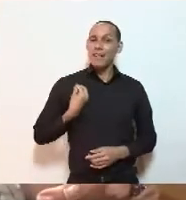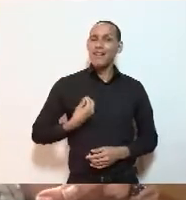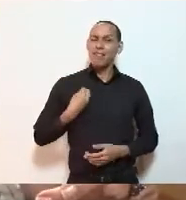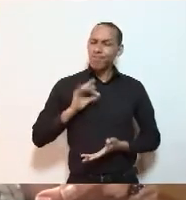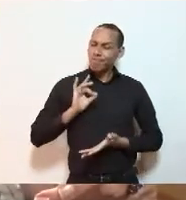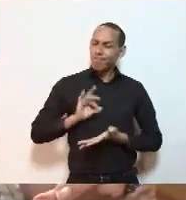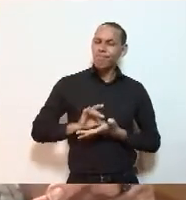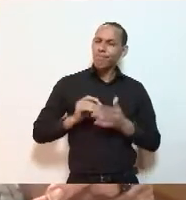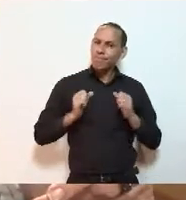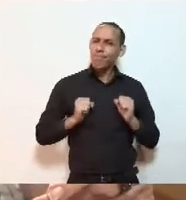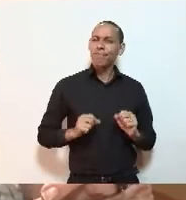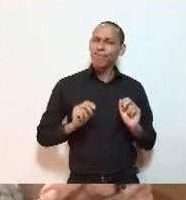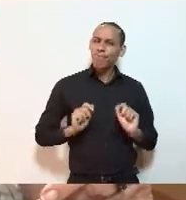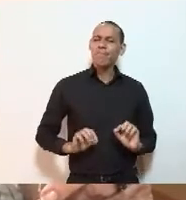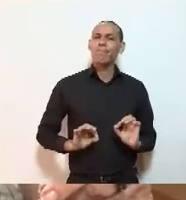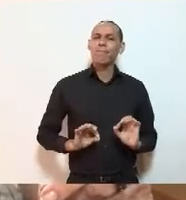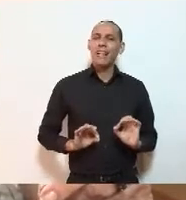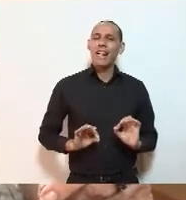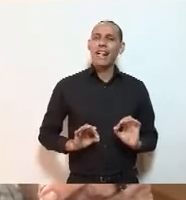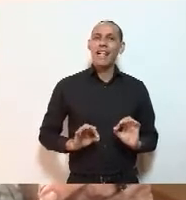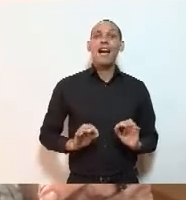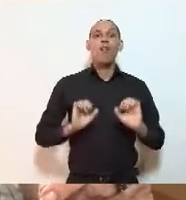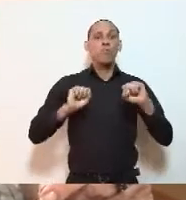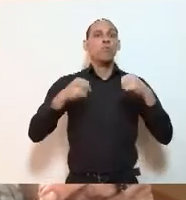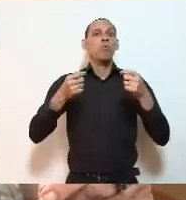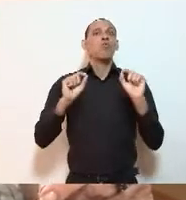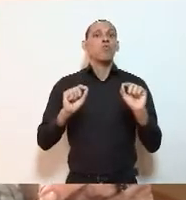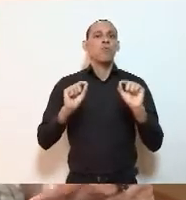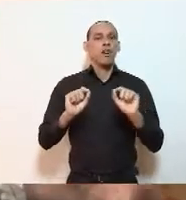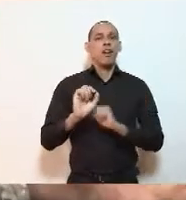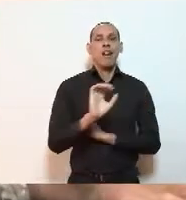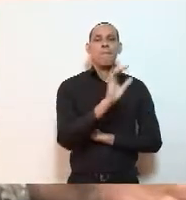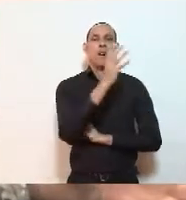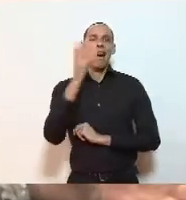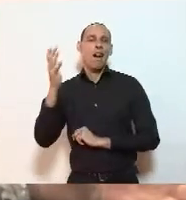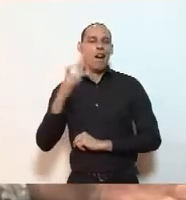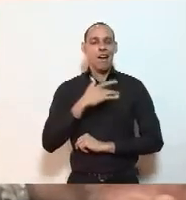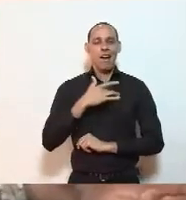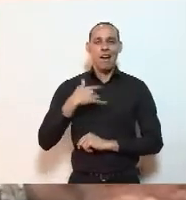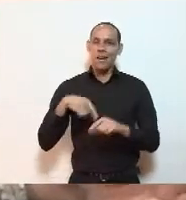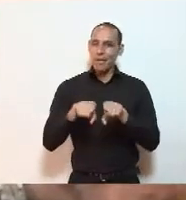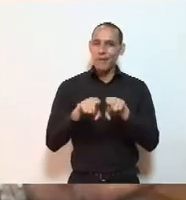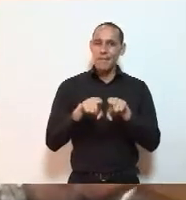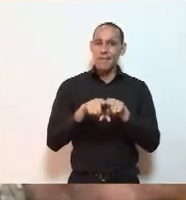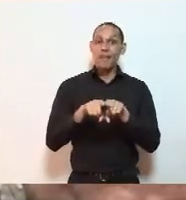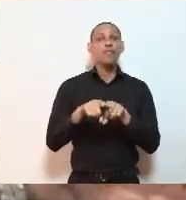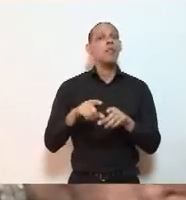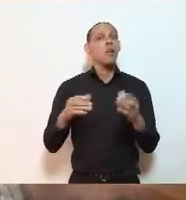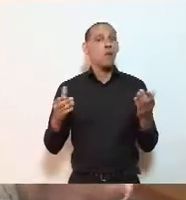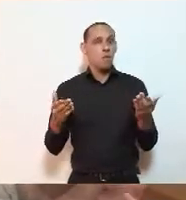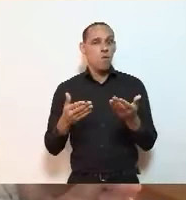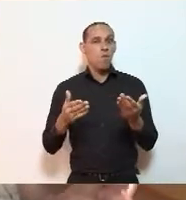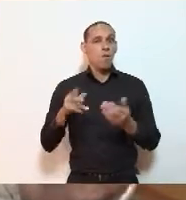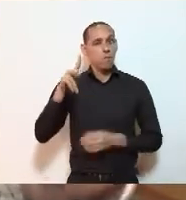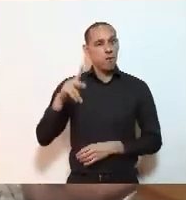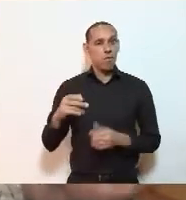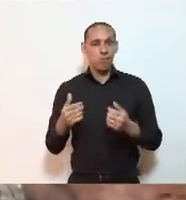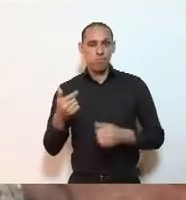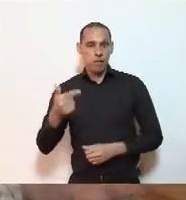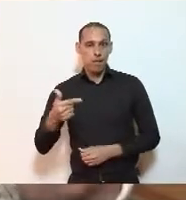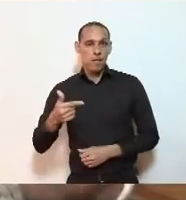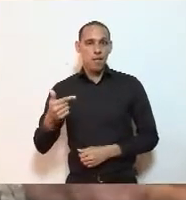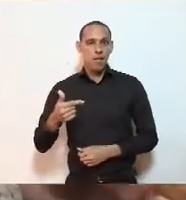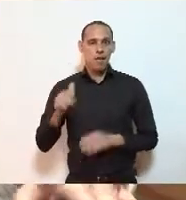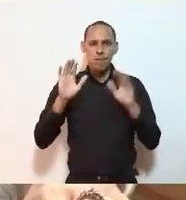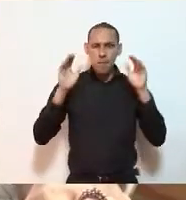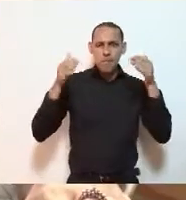reforçou essa agenda de saúde e ambiente. Nós temos, inclusive, uma vice-presidência dedicada à questão